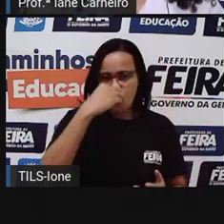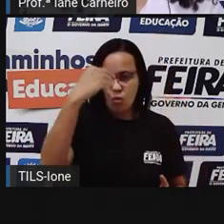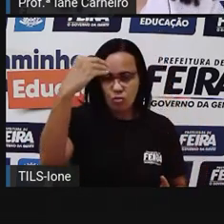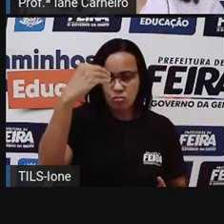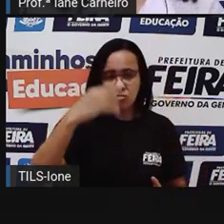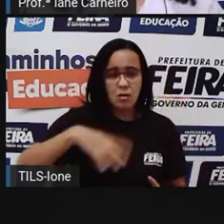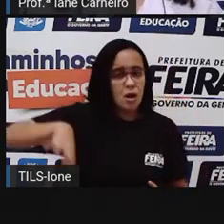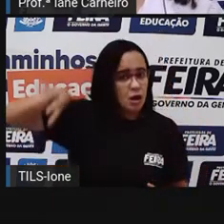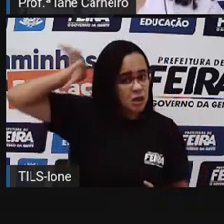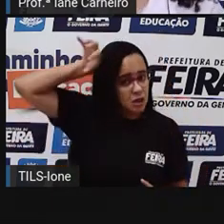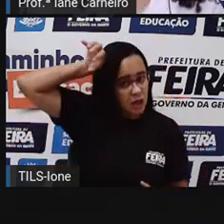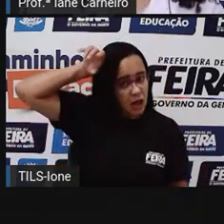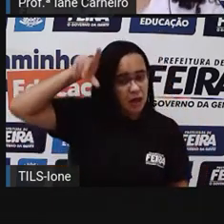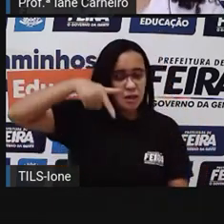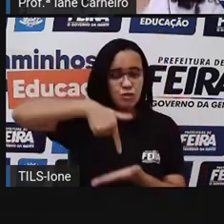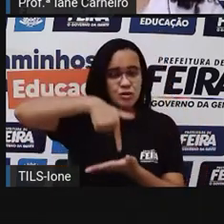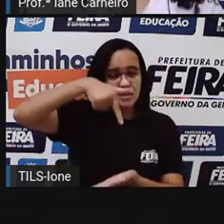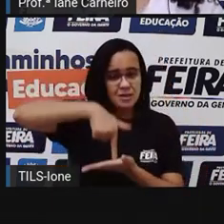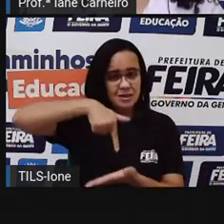O lobisomem.